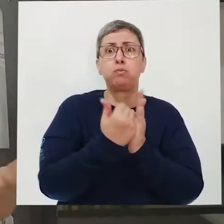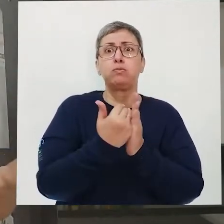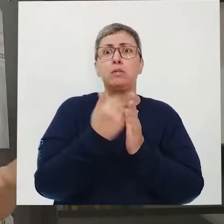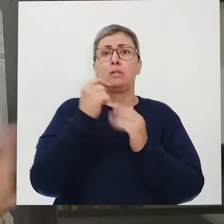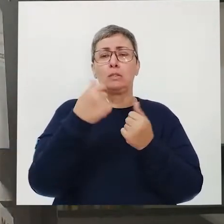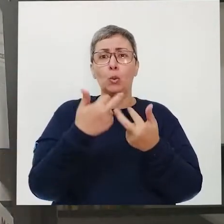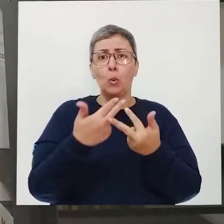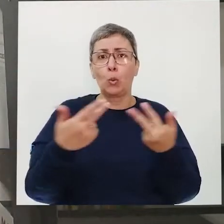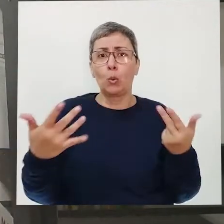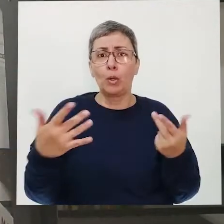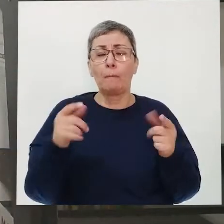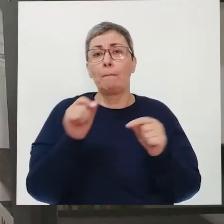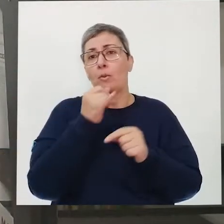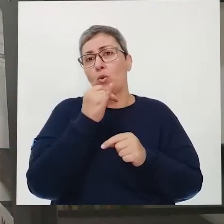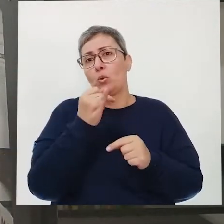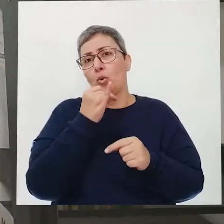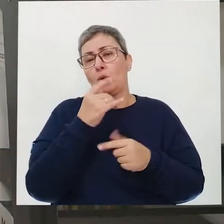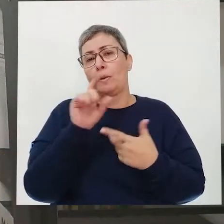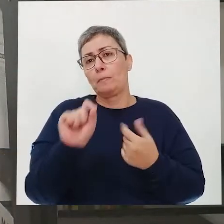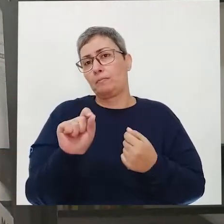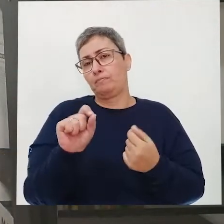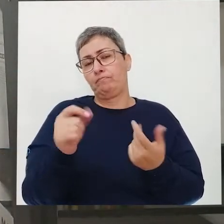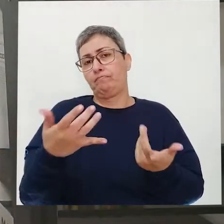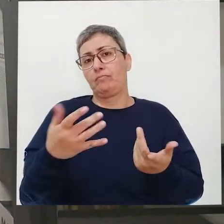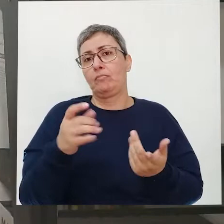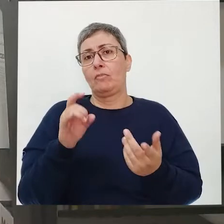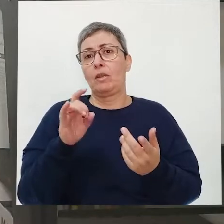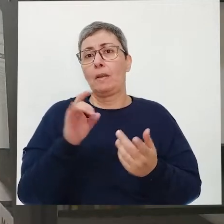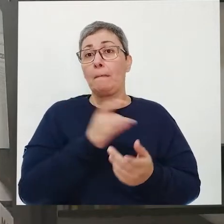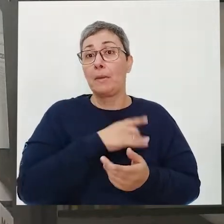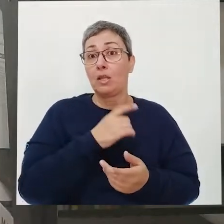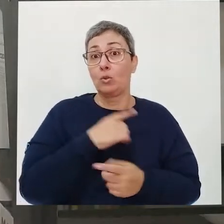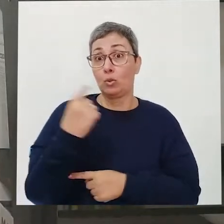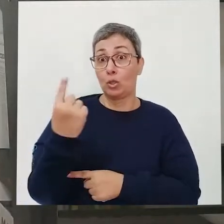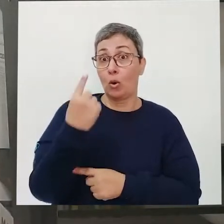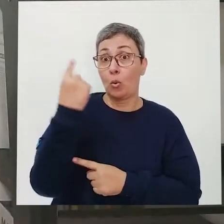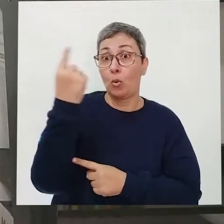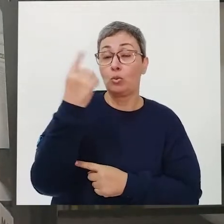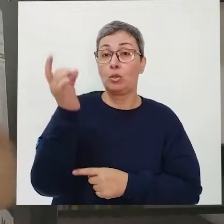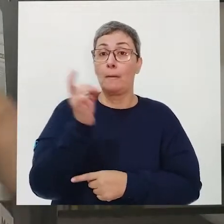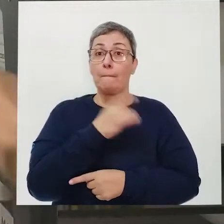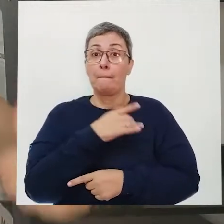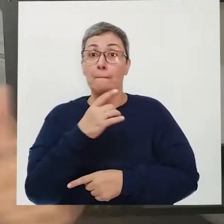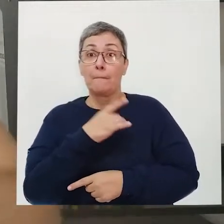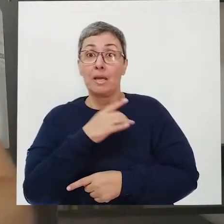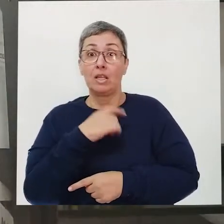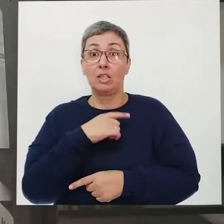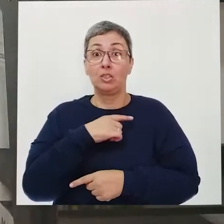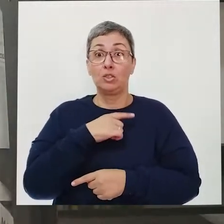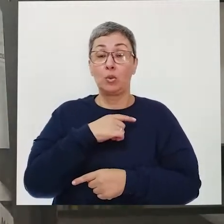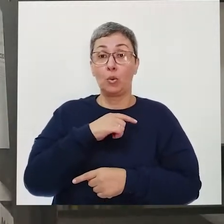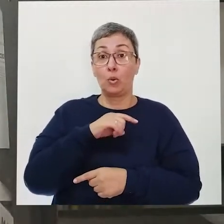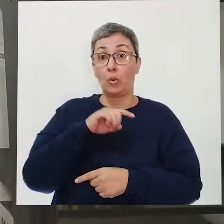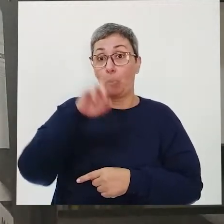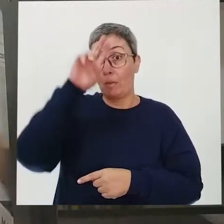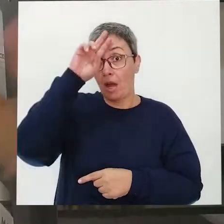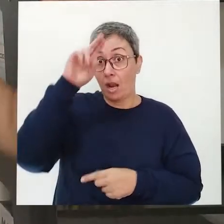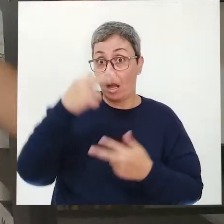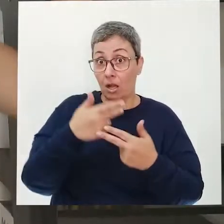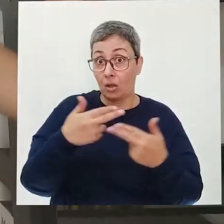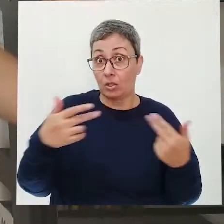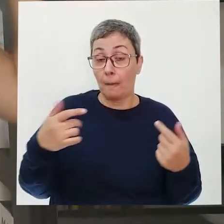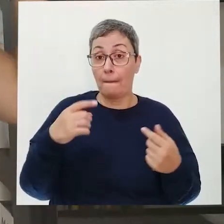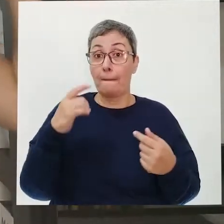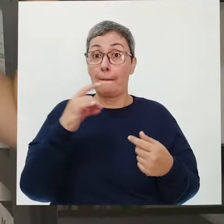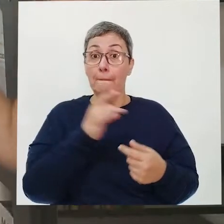alguma coisa, como, por exemplo, medo de altura, medo de animais peçonhentos, medo de